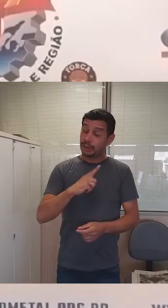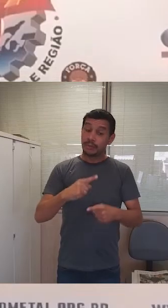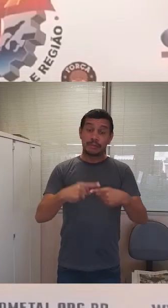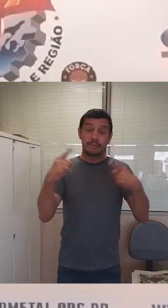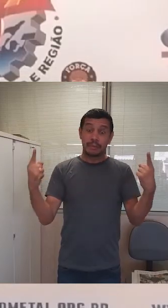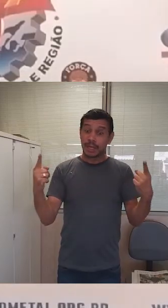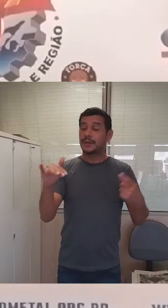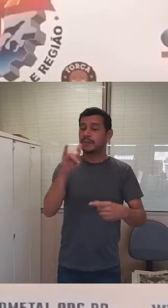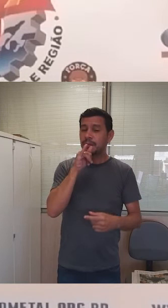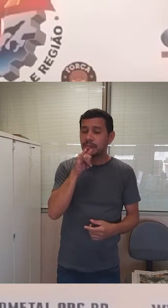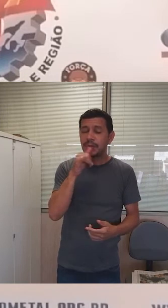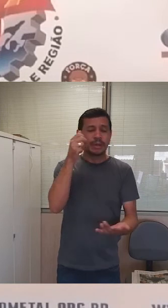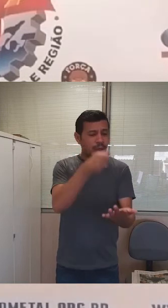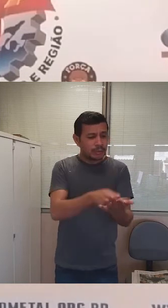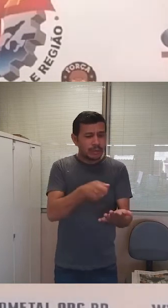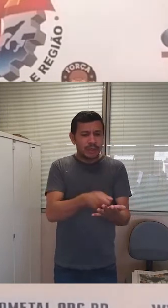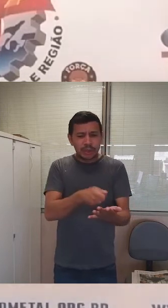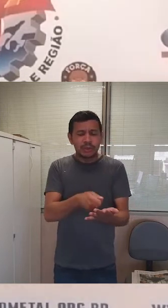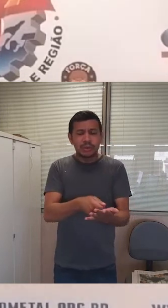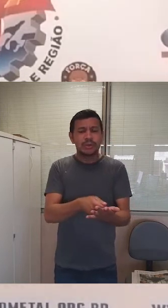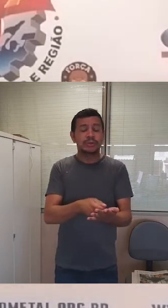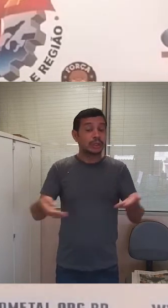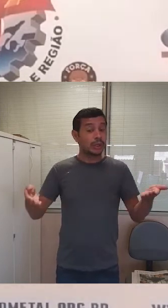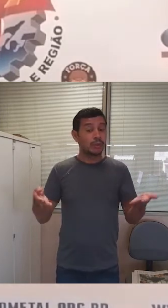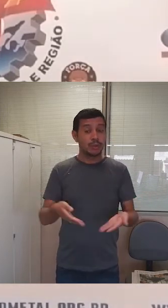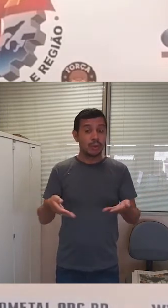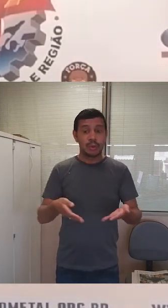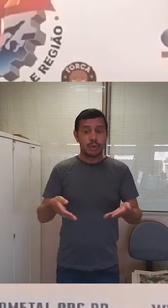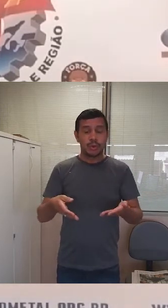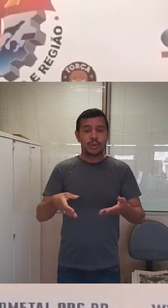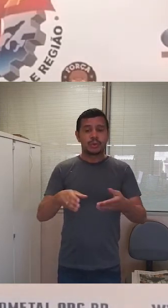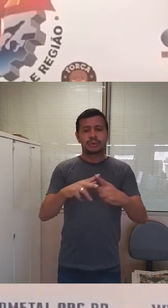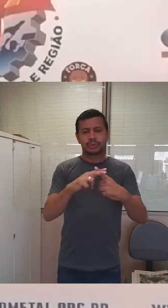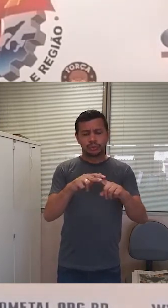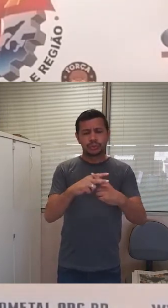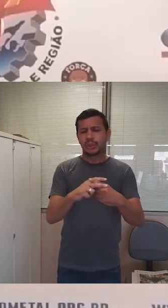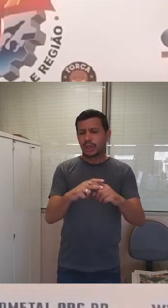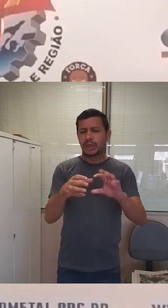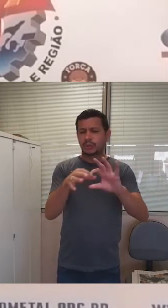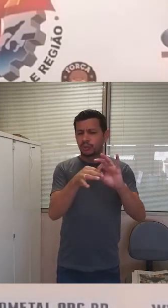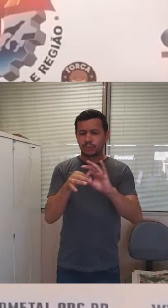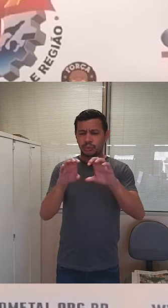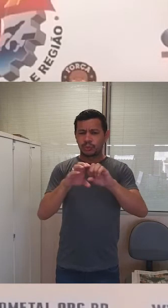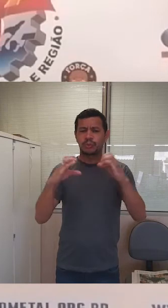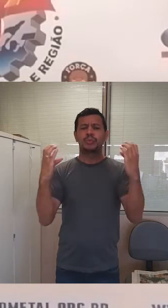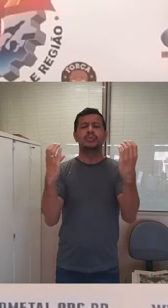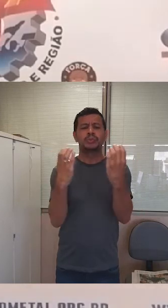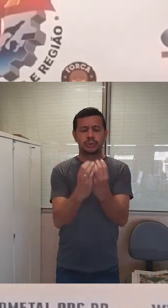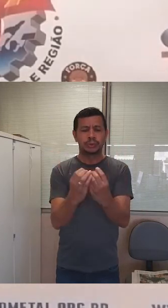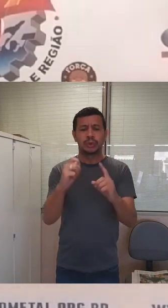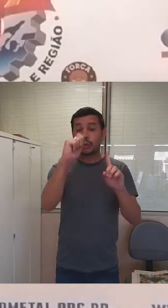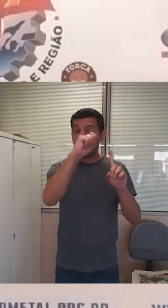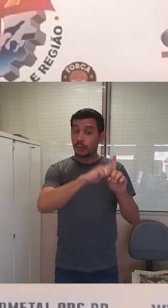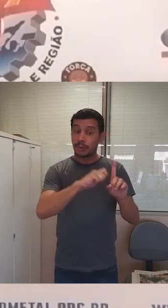E tem mais evento de luta vindo por aí. Hoje as centrais sindicais lançaram o 1º de maio